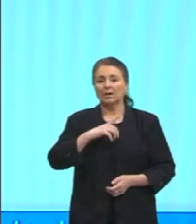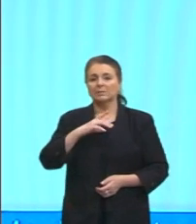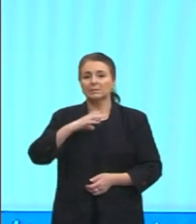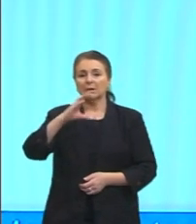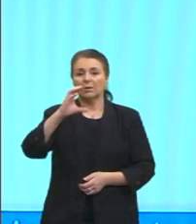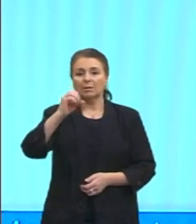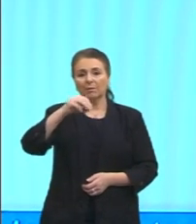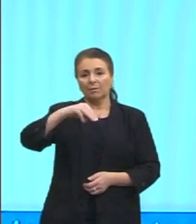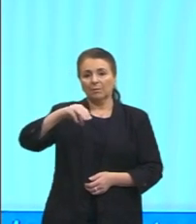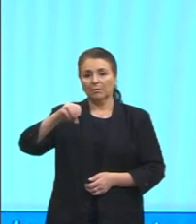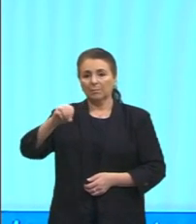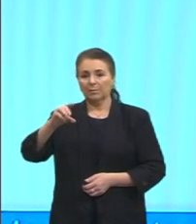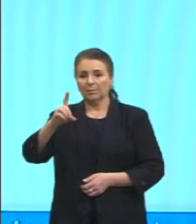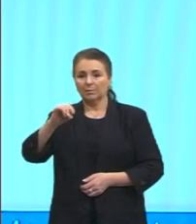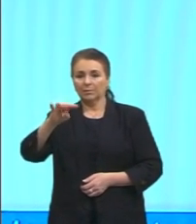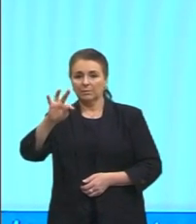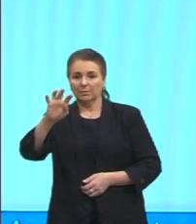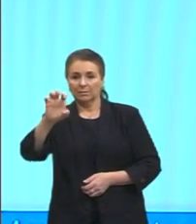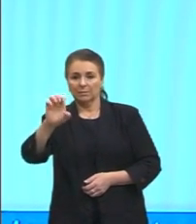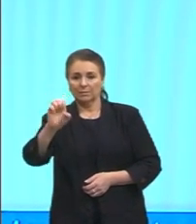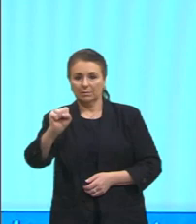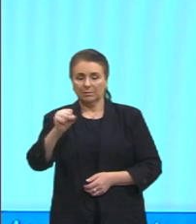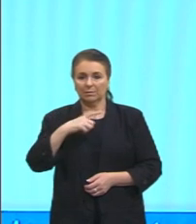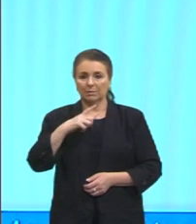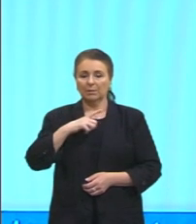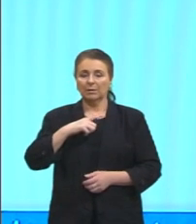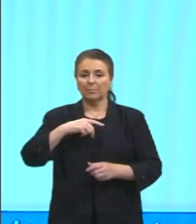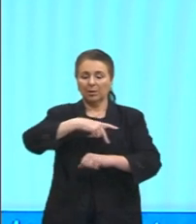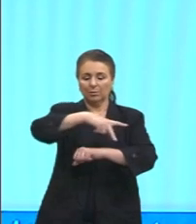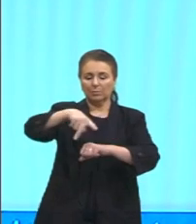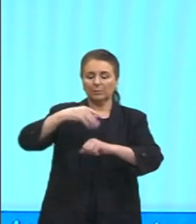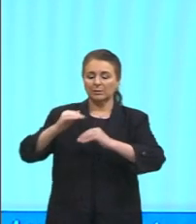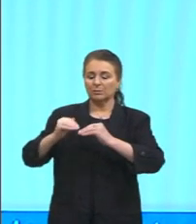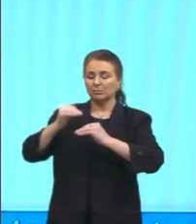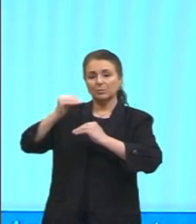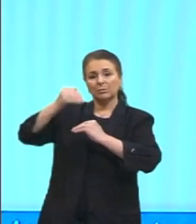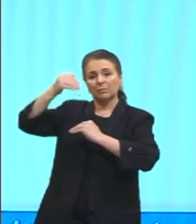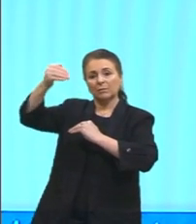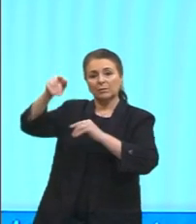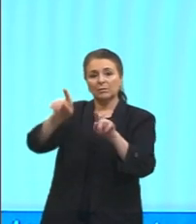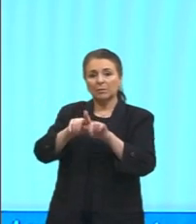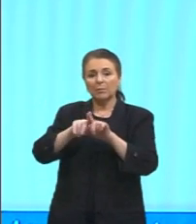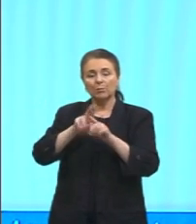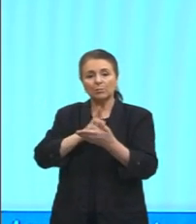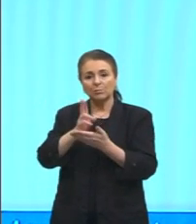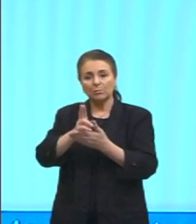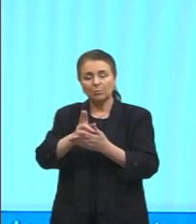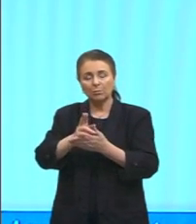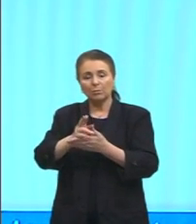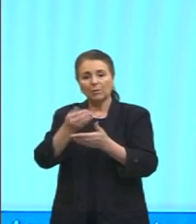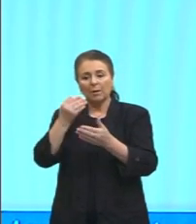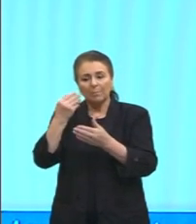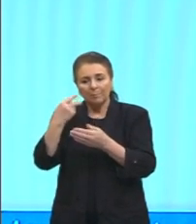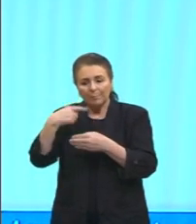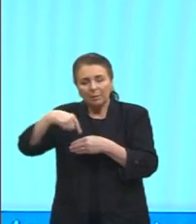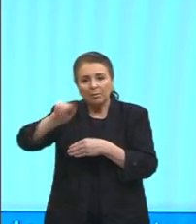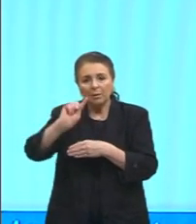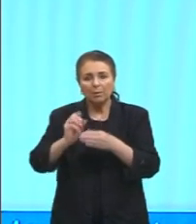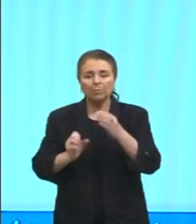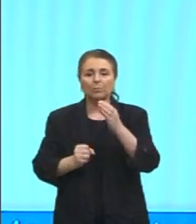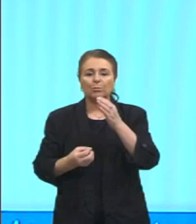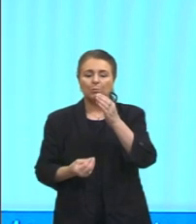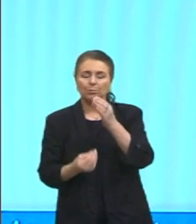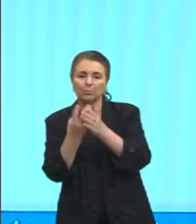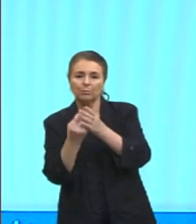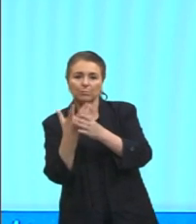E para os países desenvolvidos, então, eles também continuam mandando esses produtos industrializados, além disso, também